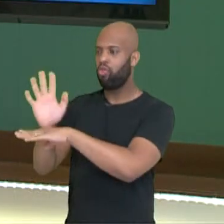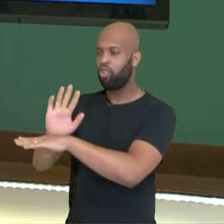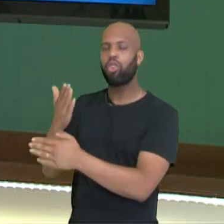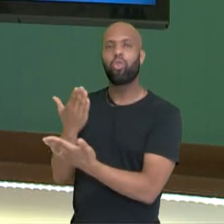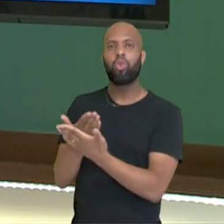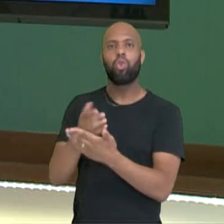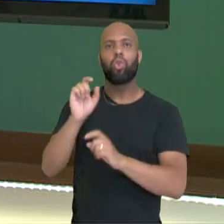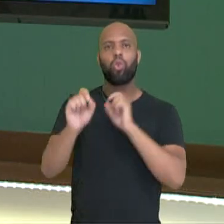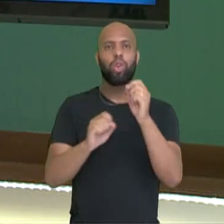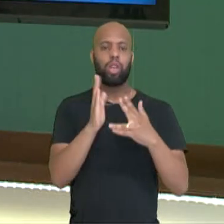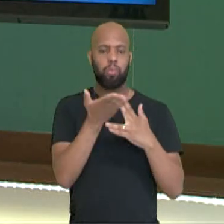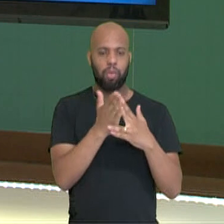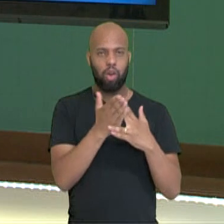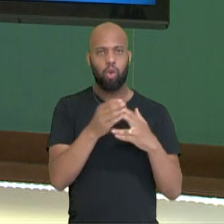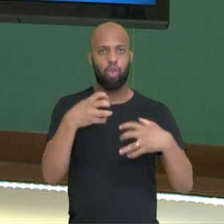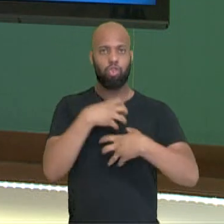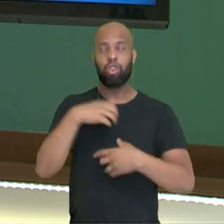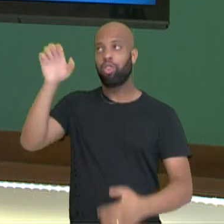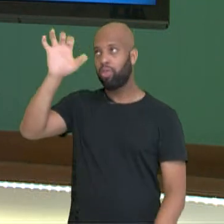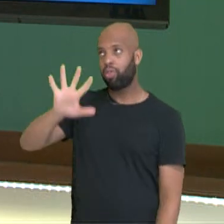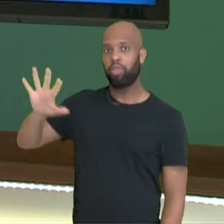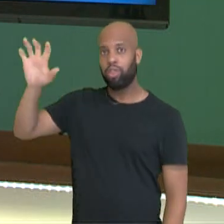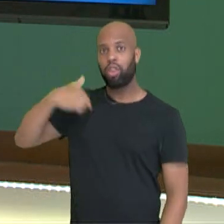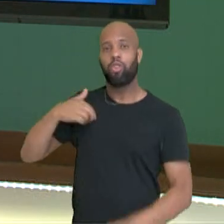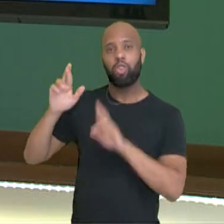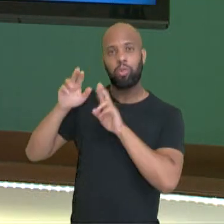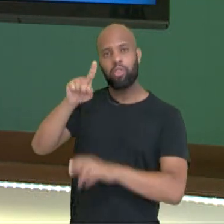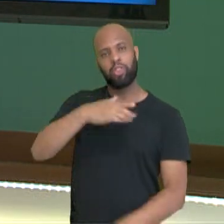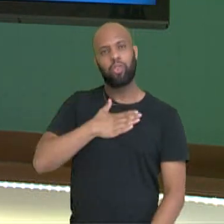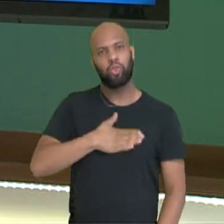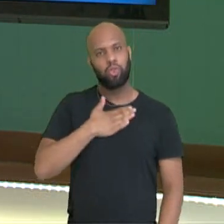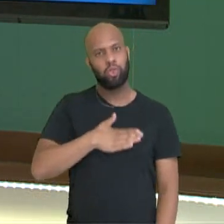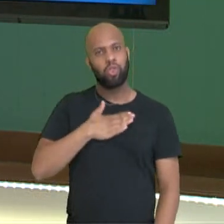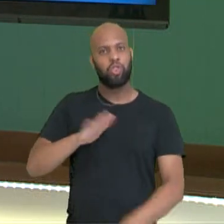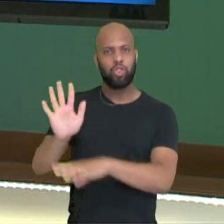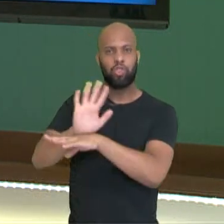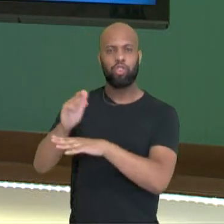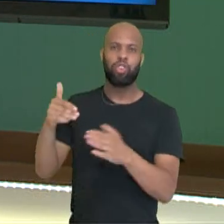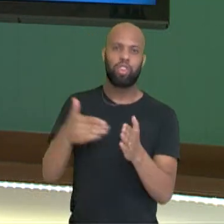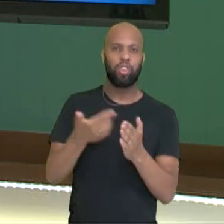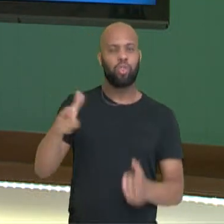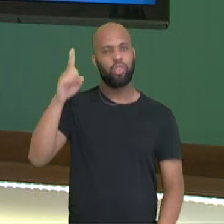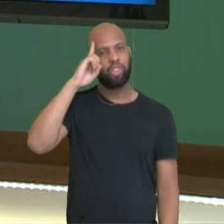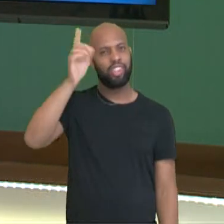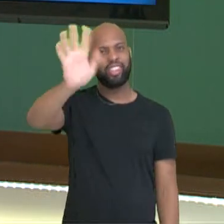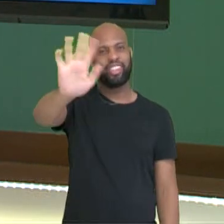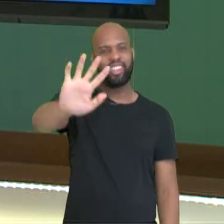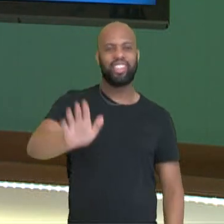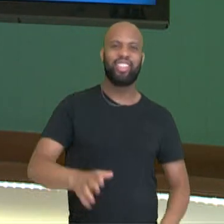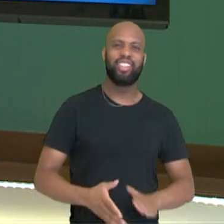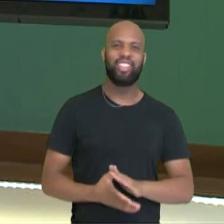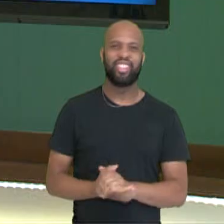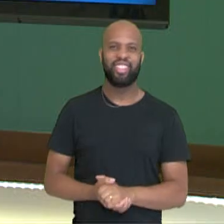nós falamos sobre o barroco na sua versão europeia. Espero que vocês tenham gostado muito. Abraço. Tchau.